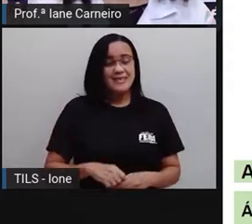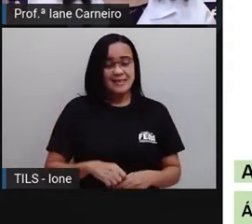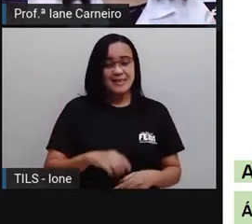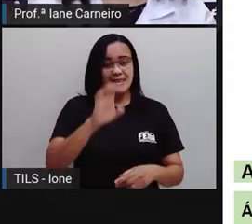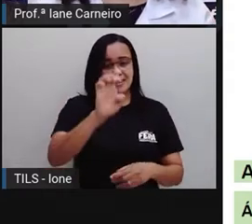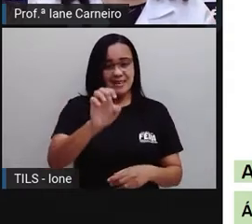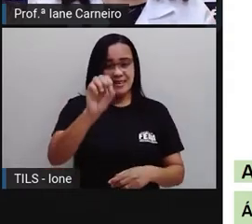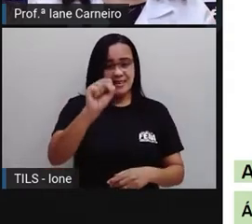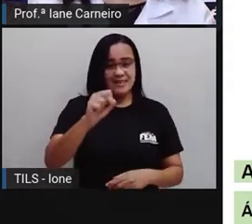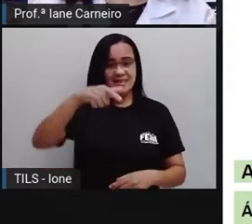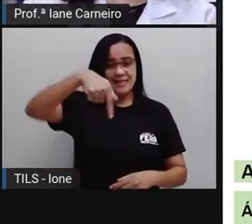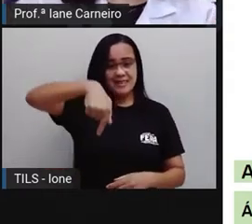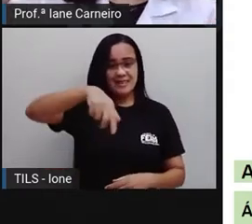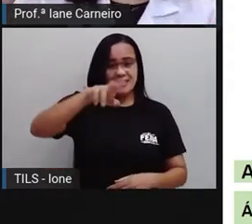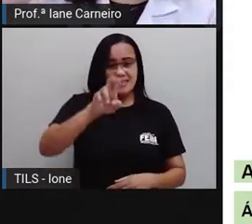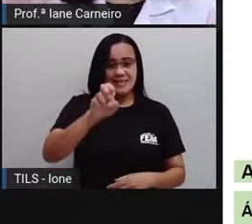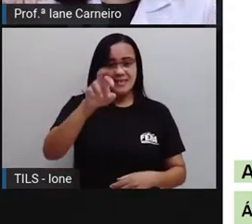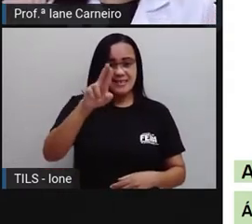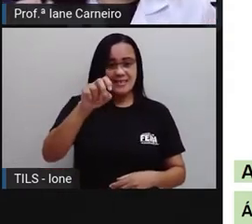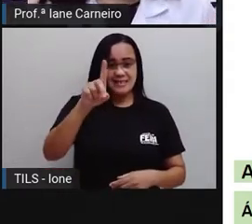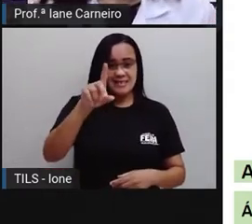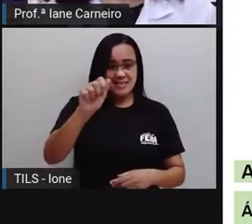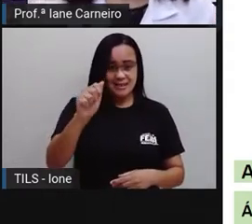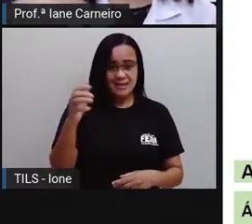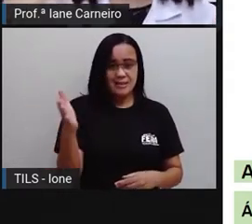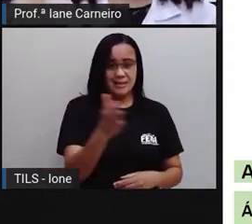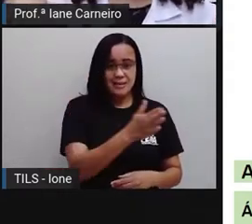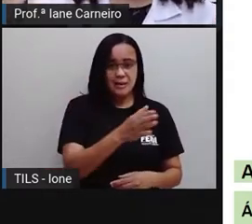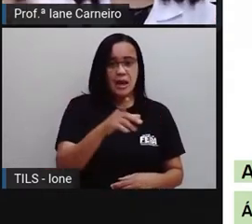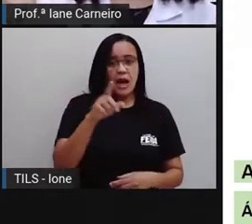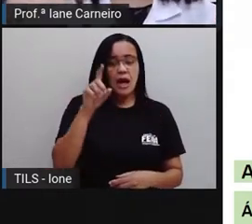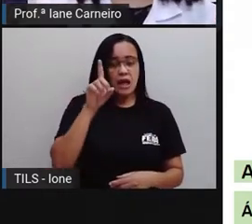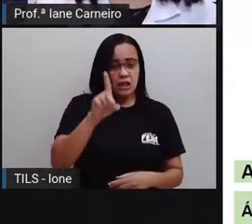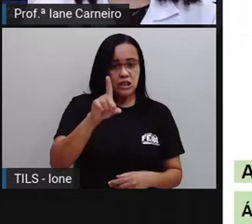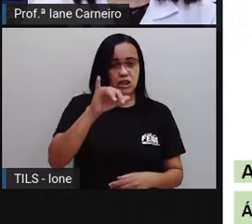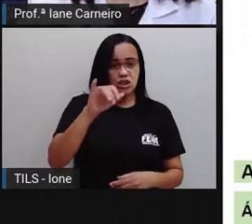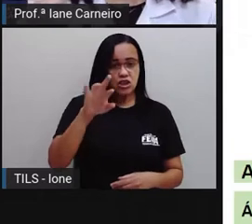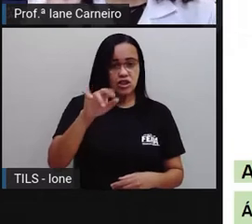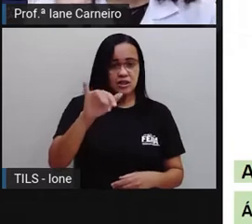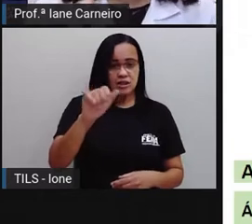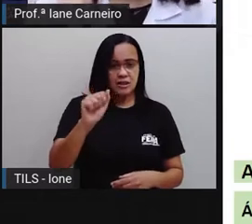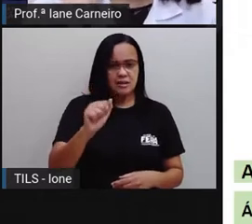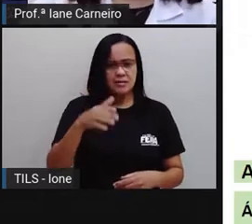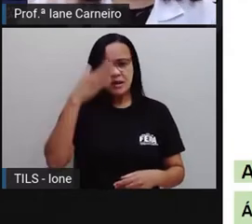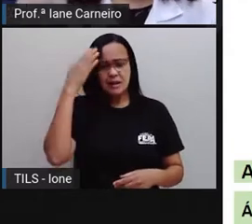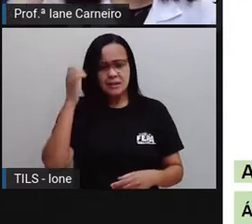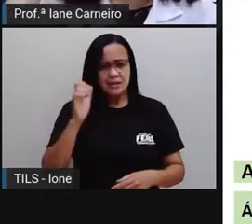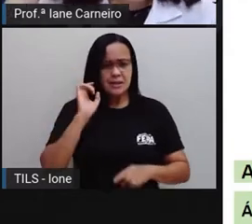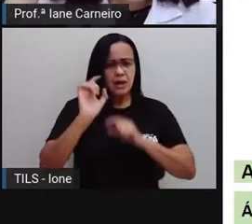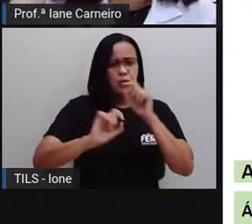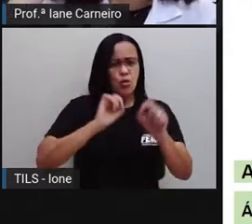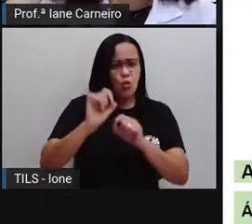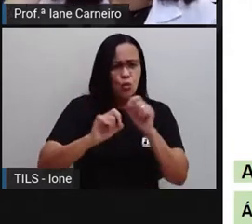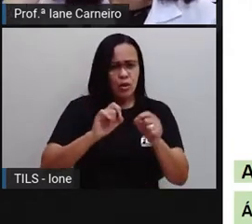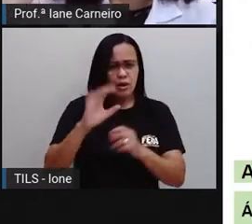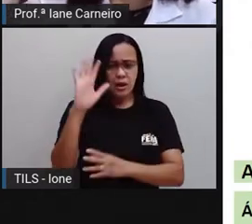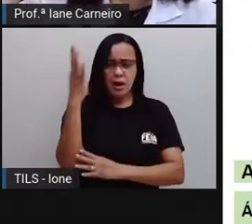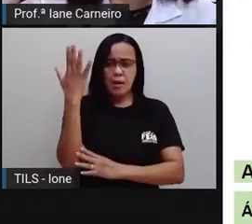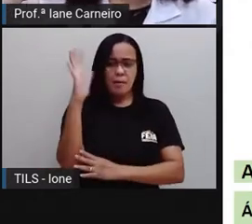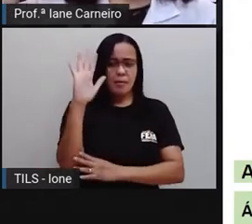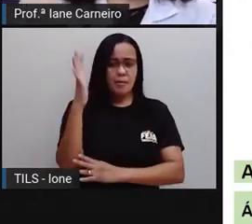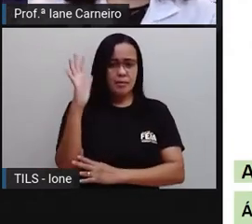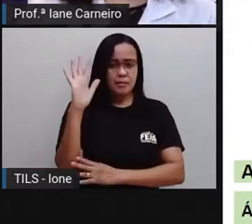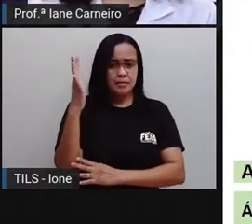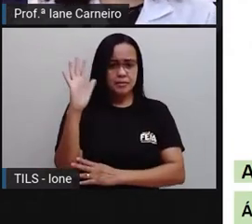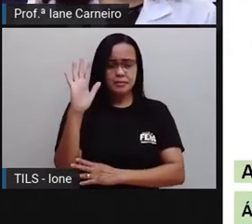aí sentadinha com os pássaros, né? Levantando a mão. Quem sabe me dizer qual é o nome dessa mão aí ó? lado,